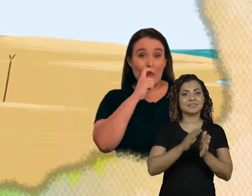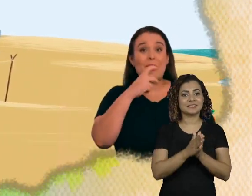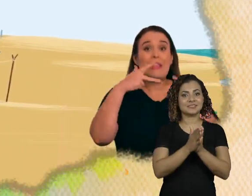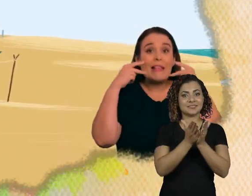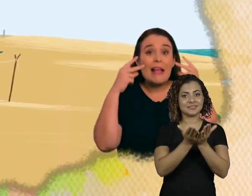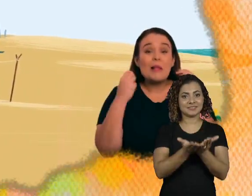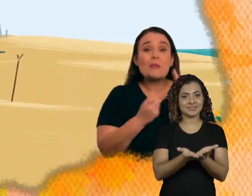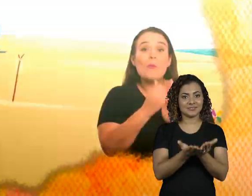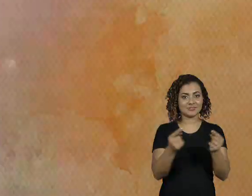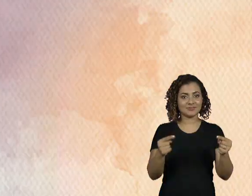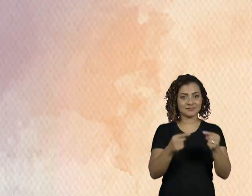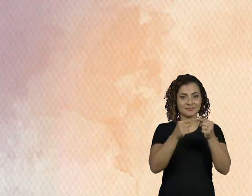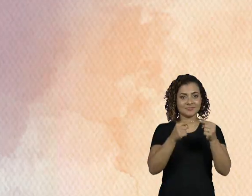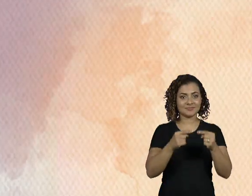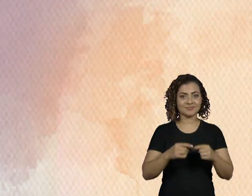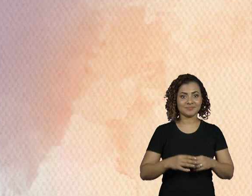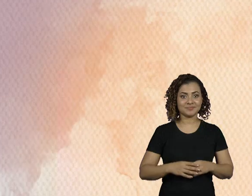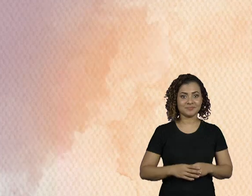livros.